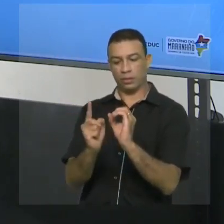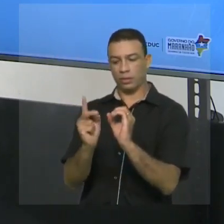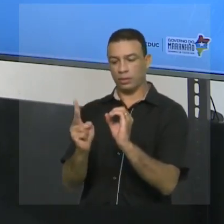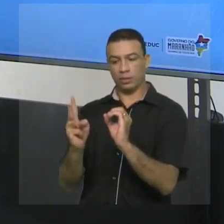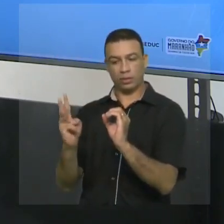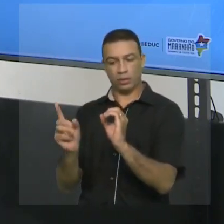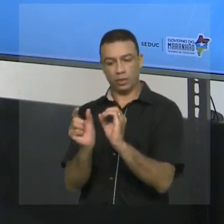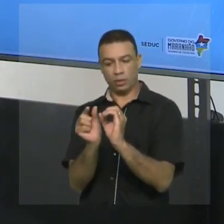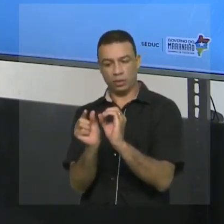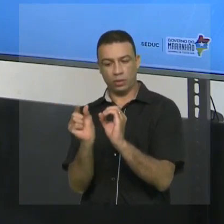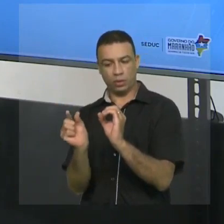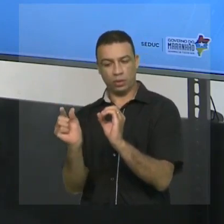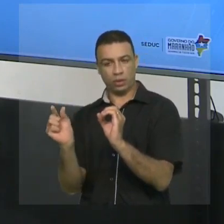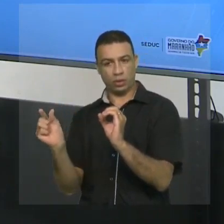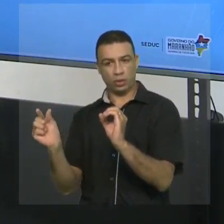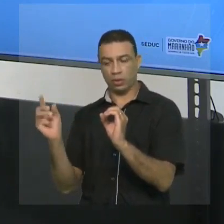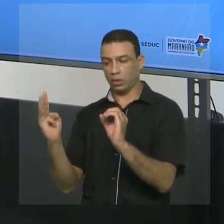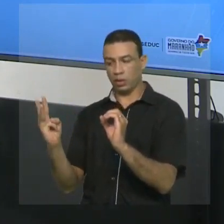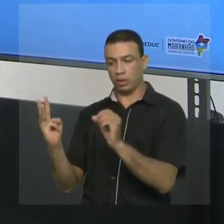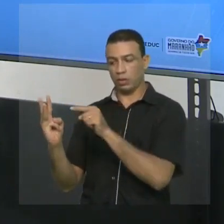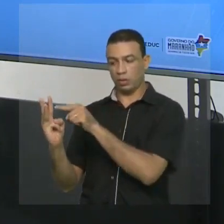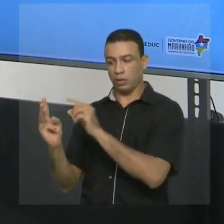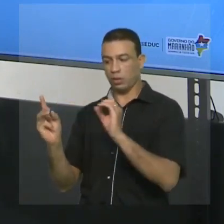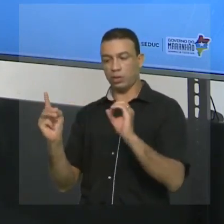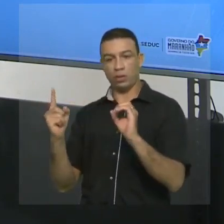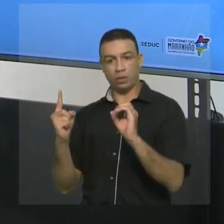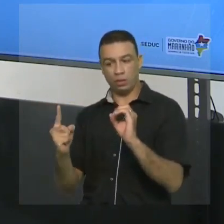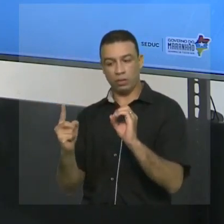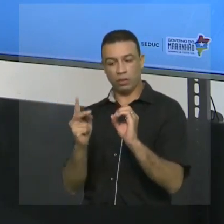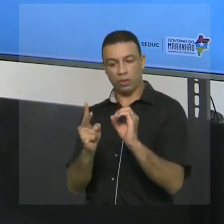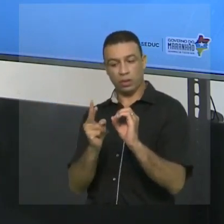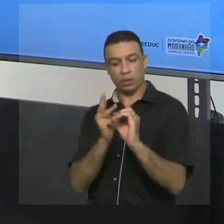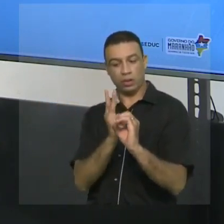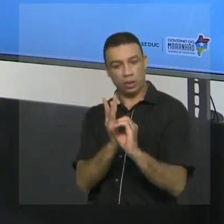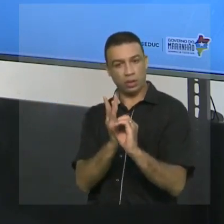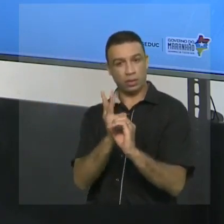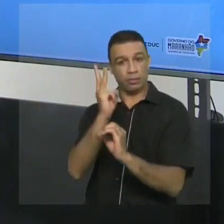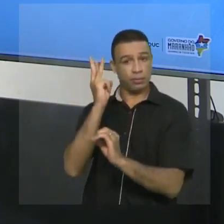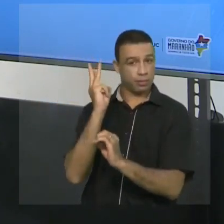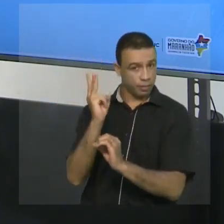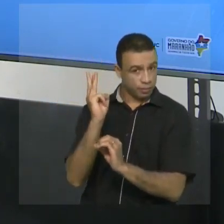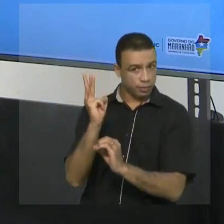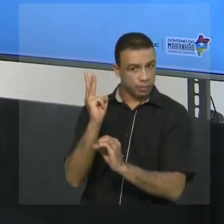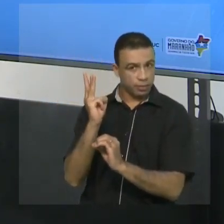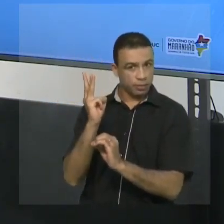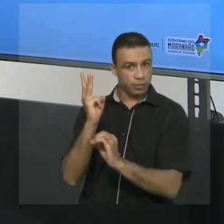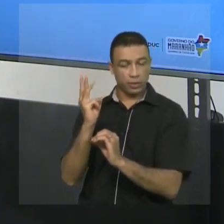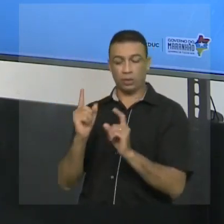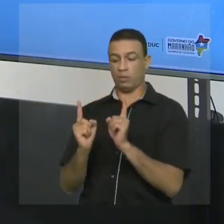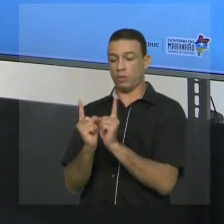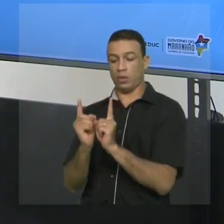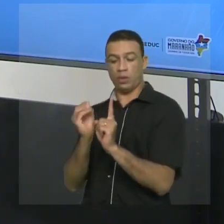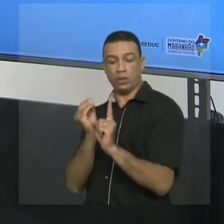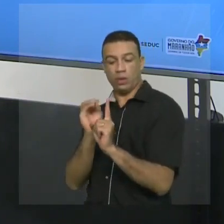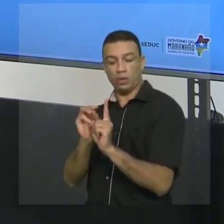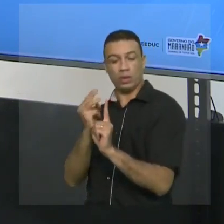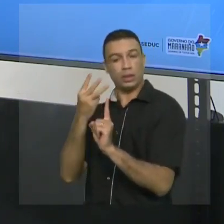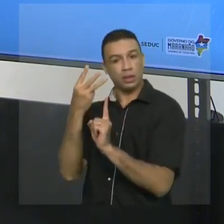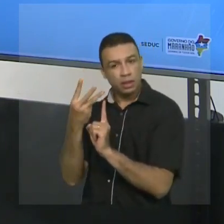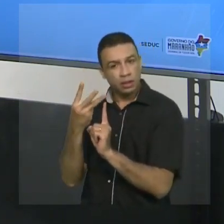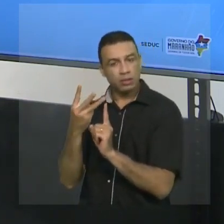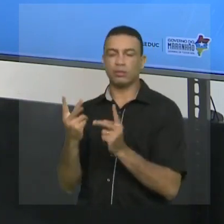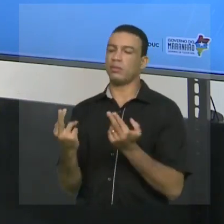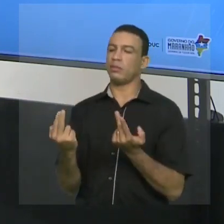tem até o zero. Uma, duas, três unidades. Logo, o módulo de três também é